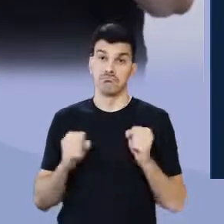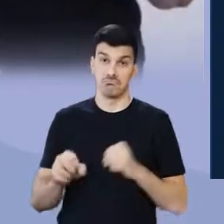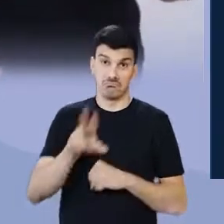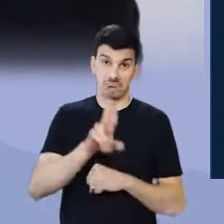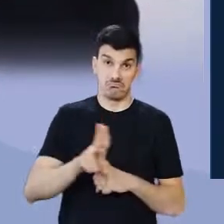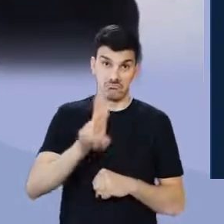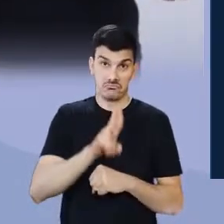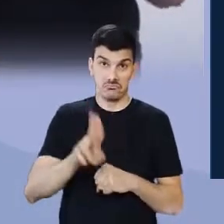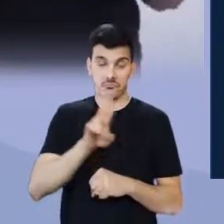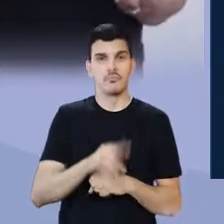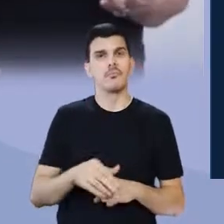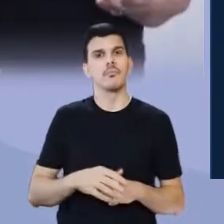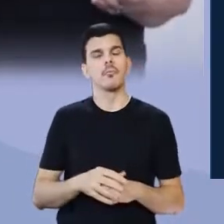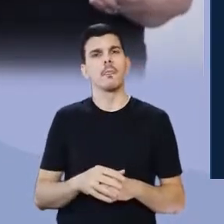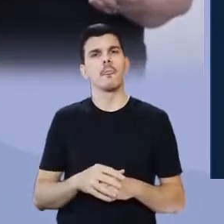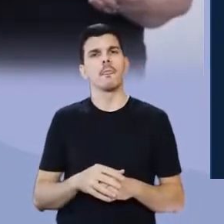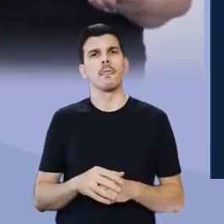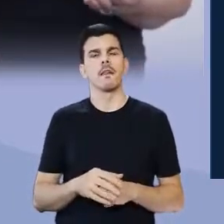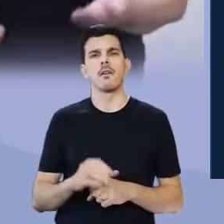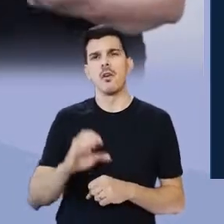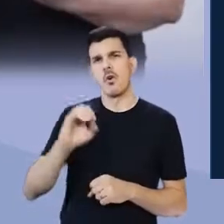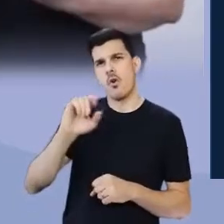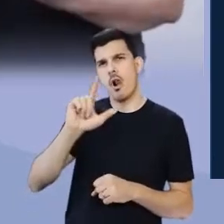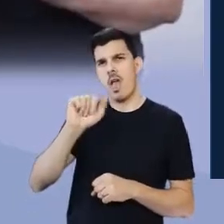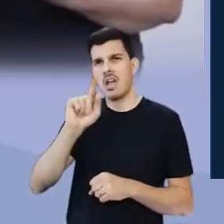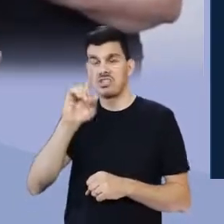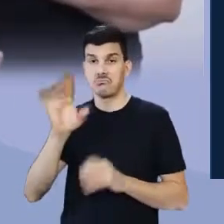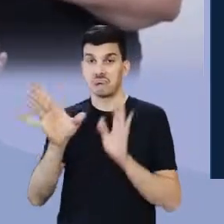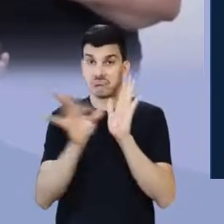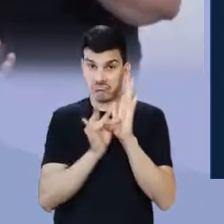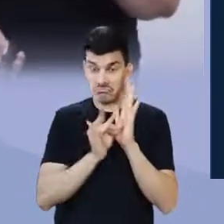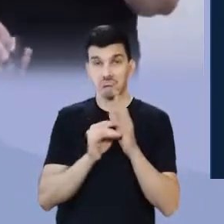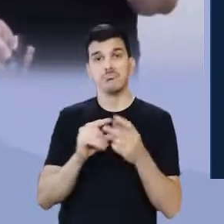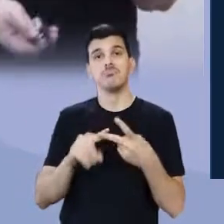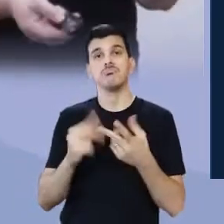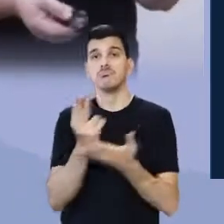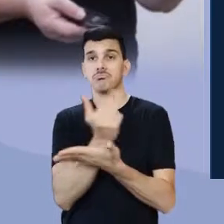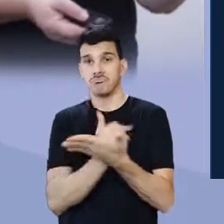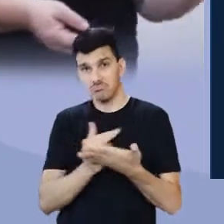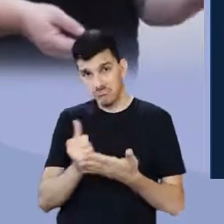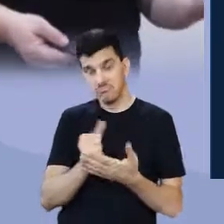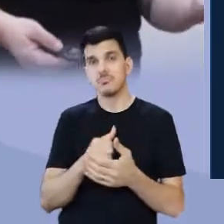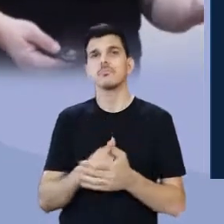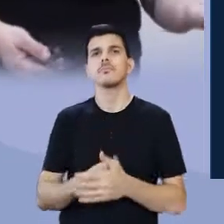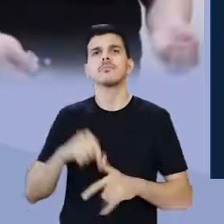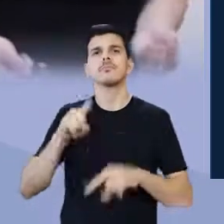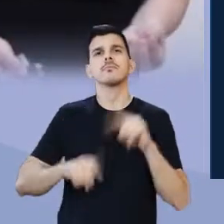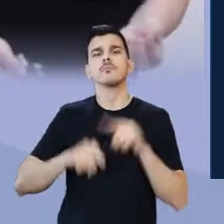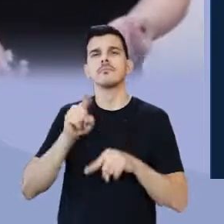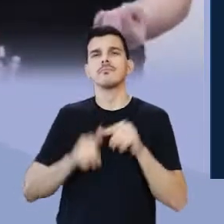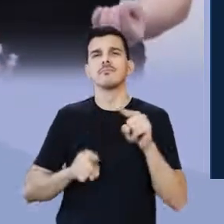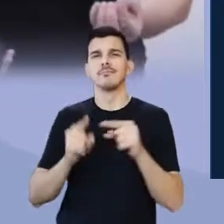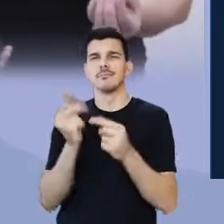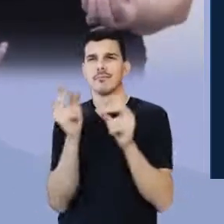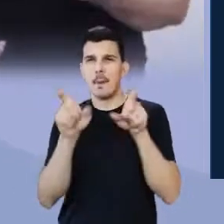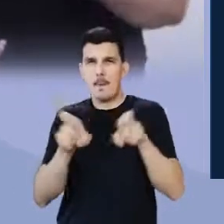usar da colagem ao desenho? Posso usar recursos gráficos?